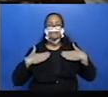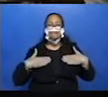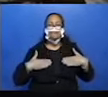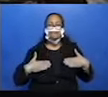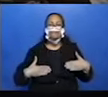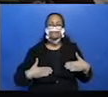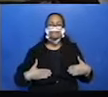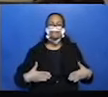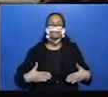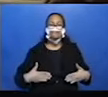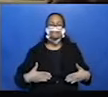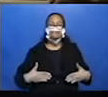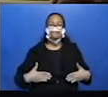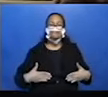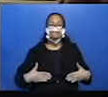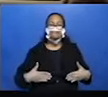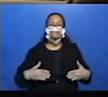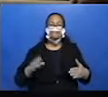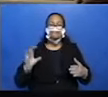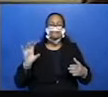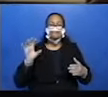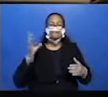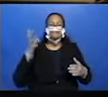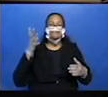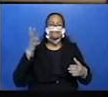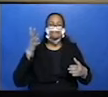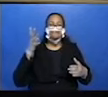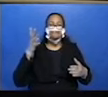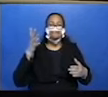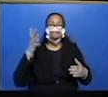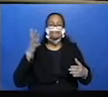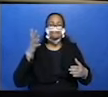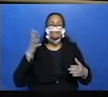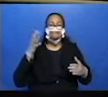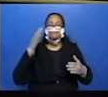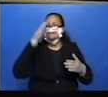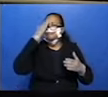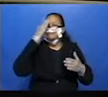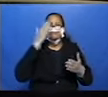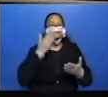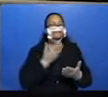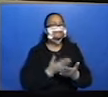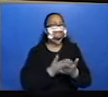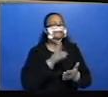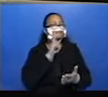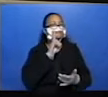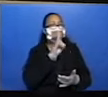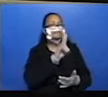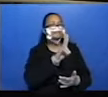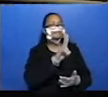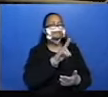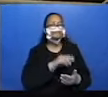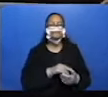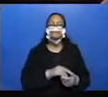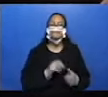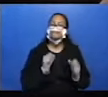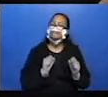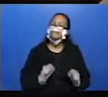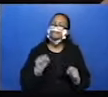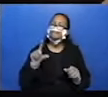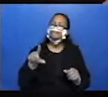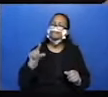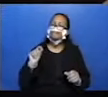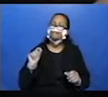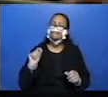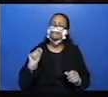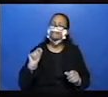estranho foi aparecendo. Eu já não acreditava no que via. Você pode escolher terminar essa daqui.